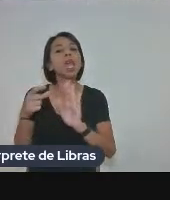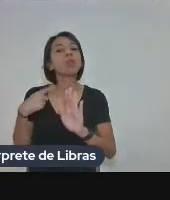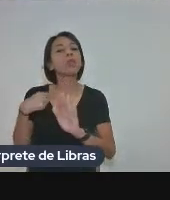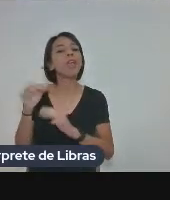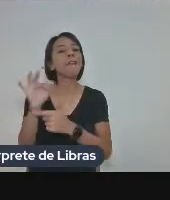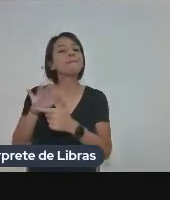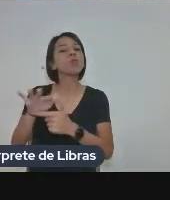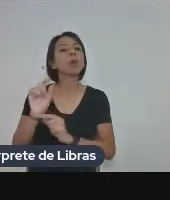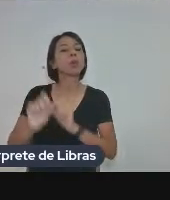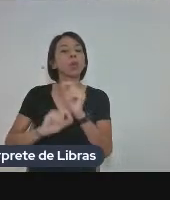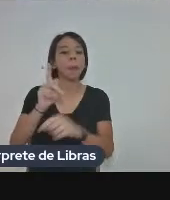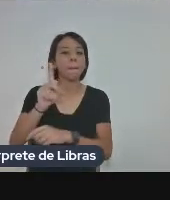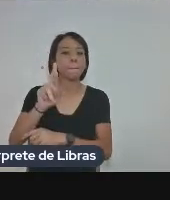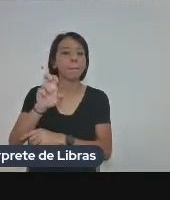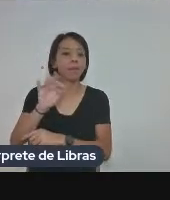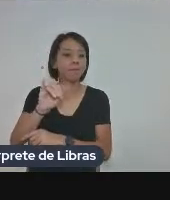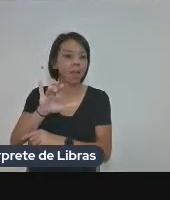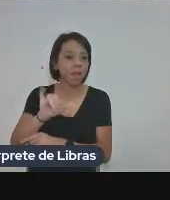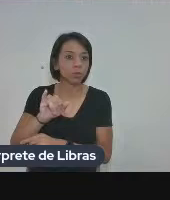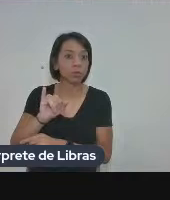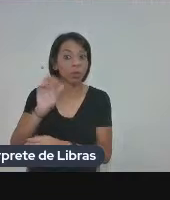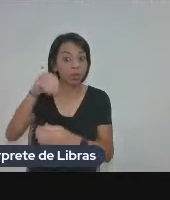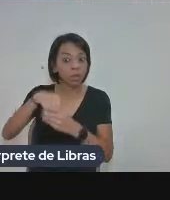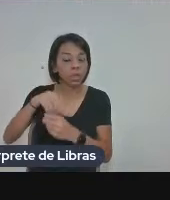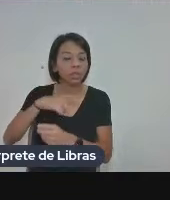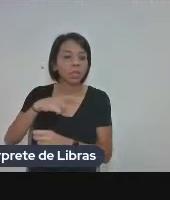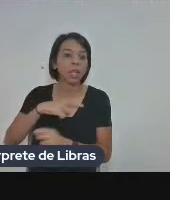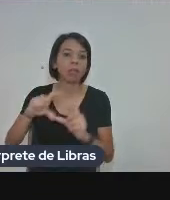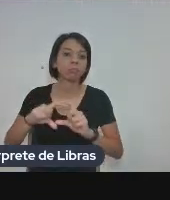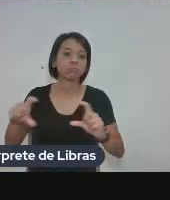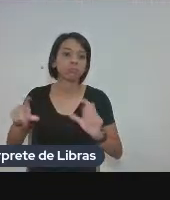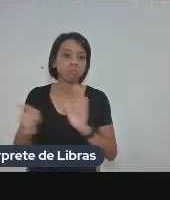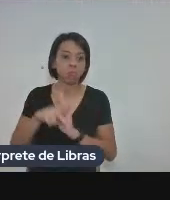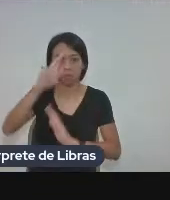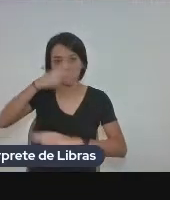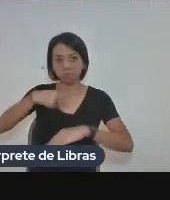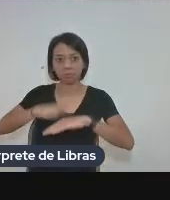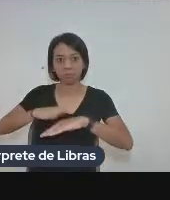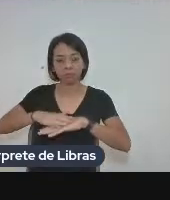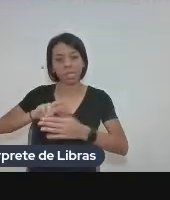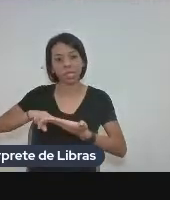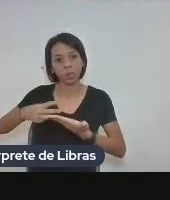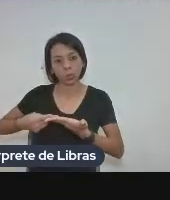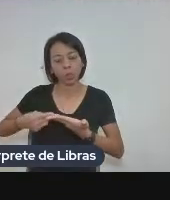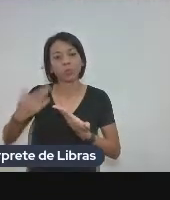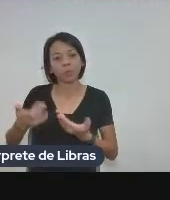e os textos as notas do tradutor então na editora Companhia das Letras